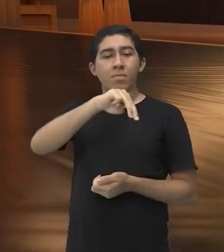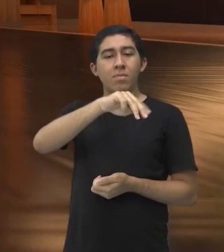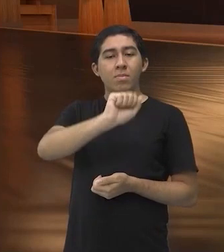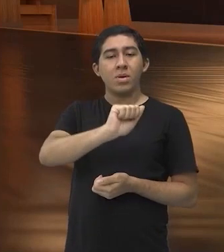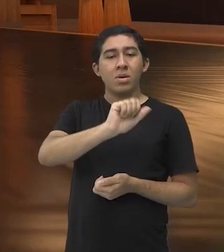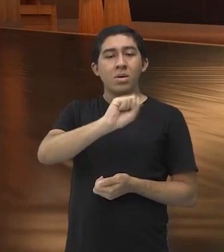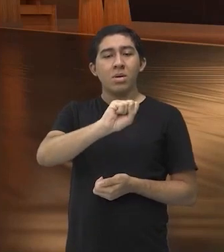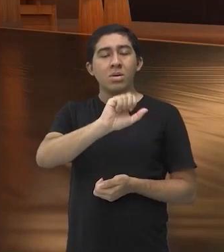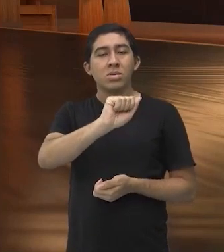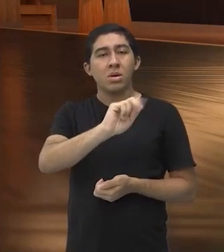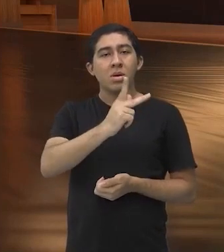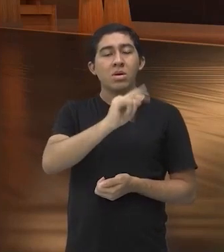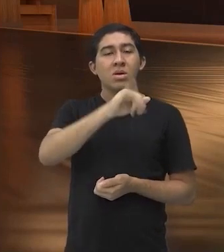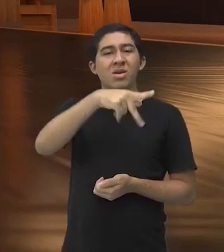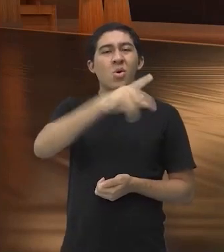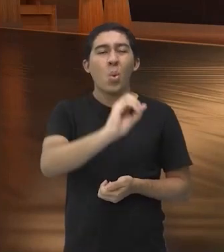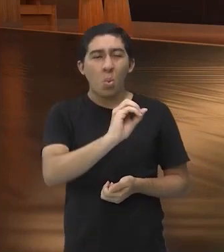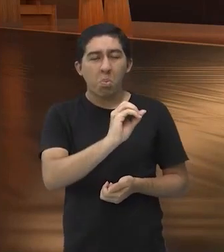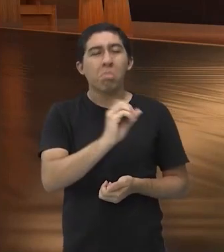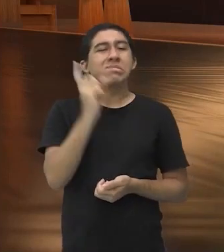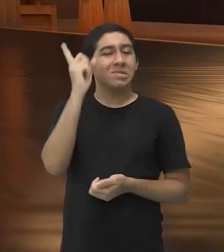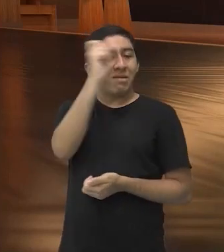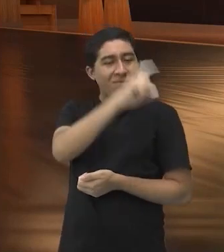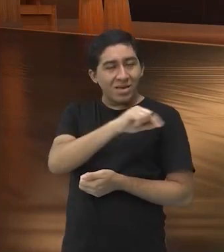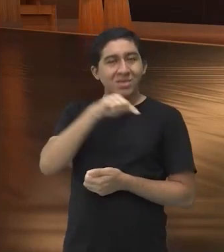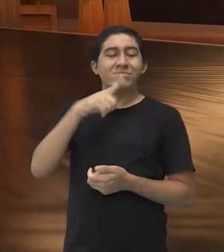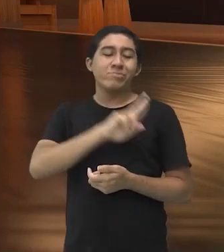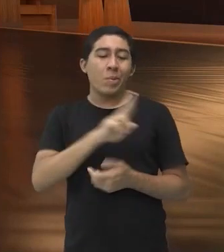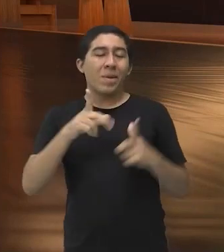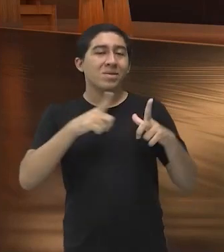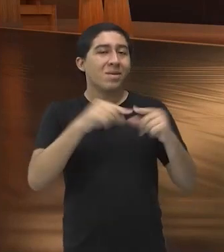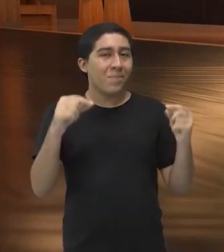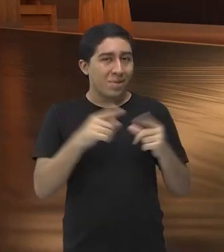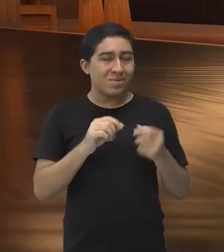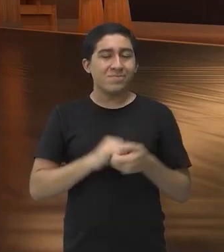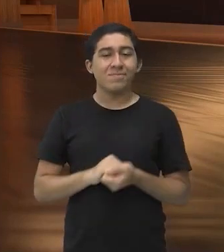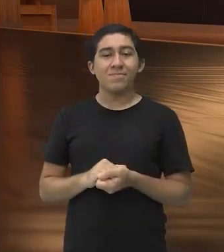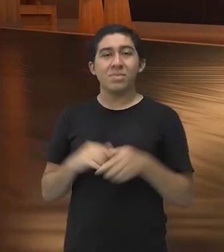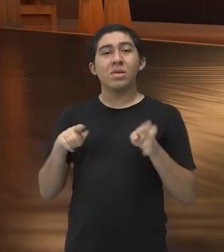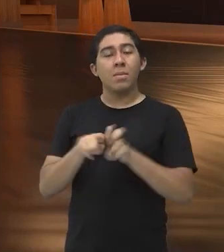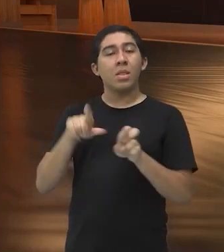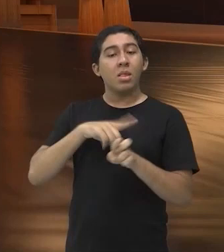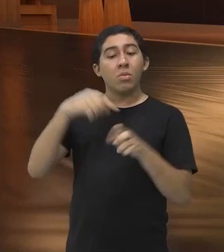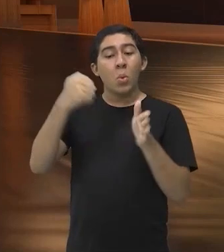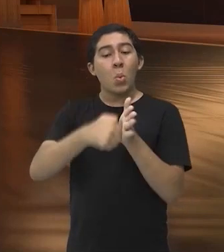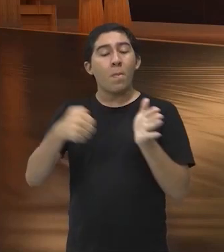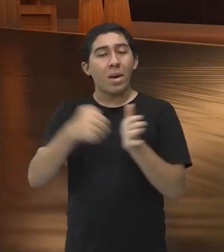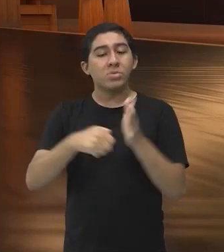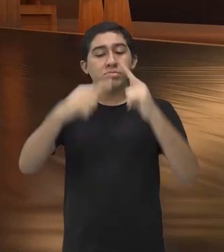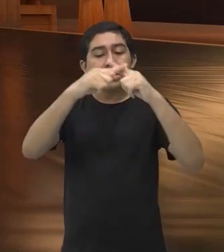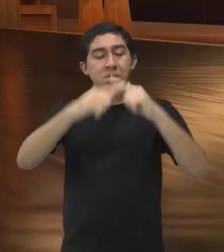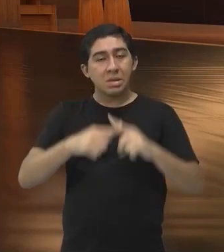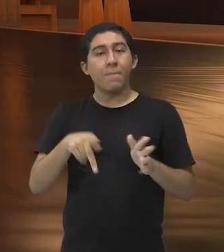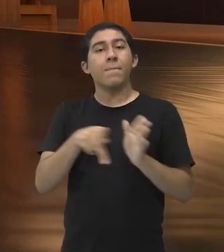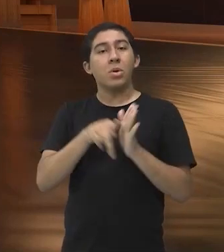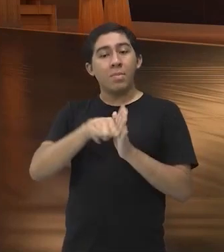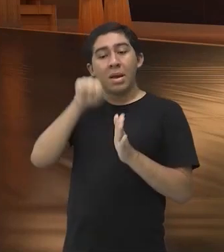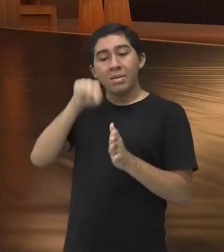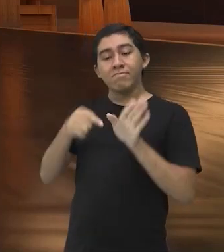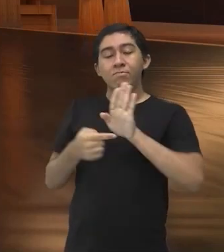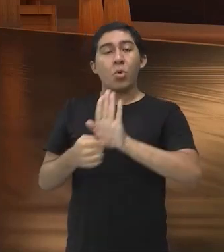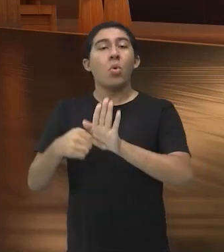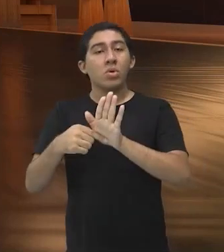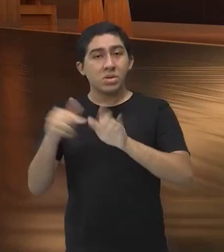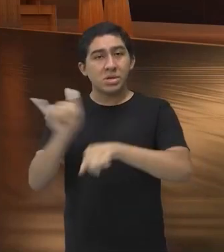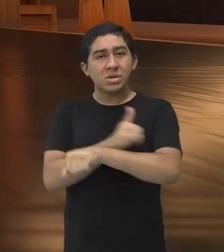Masahiko Kimura, o nome dele é bem complicado. E aí ele fez esse combate para demonstrar que o jiu-jitsu que ele havia criado,